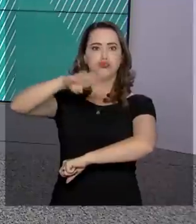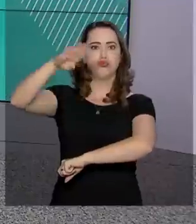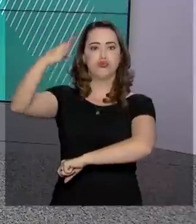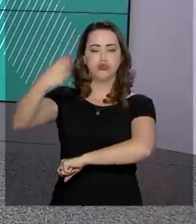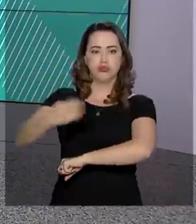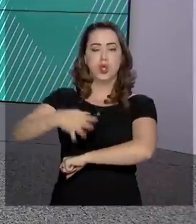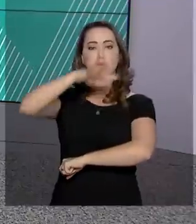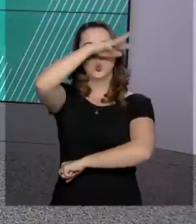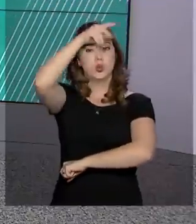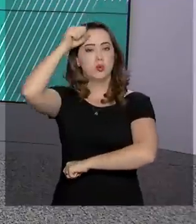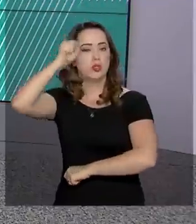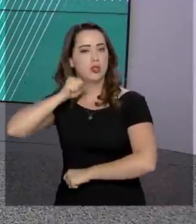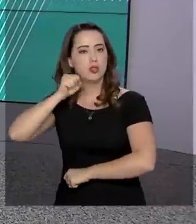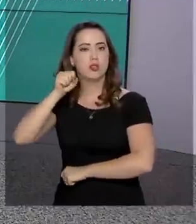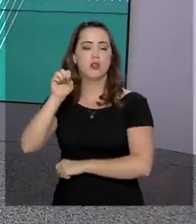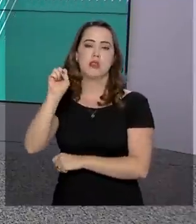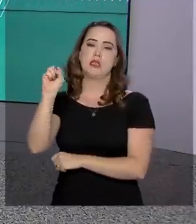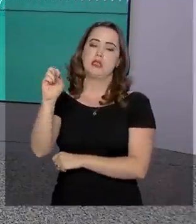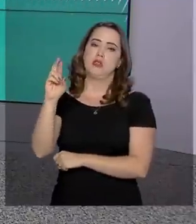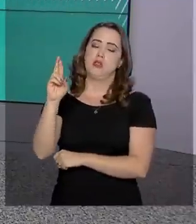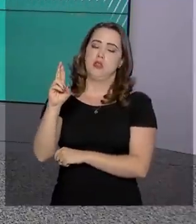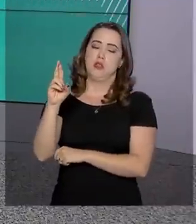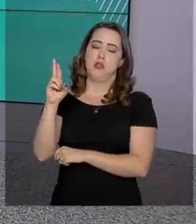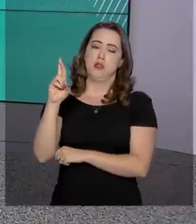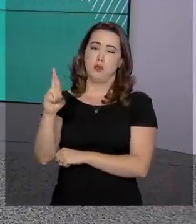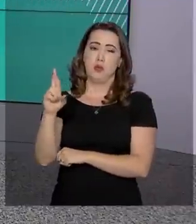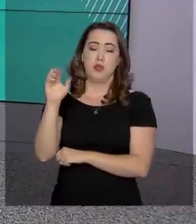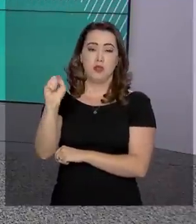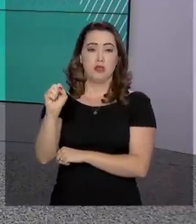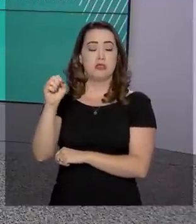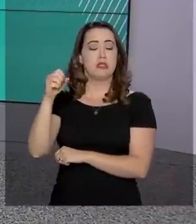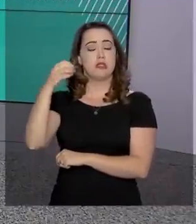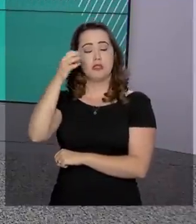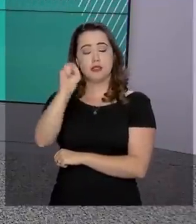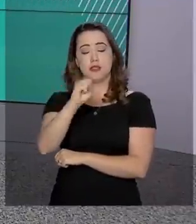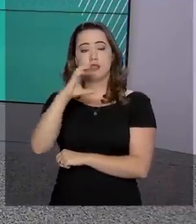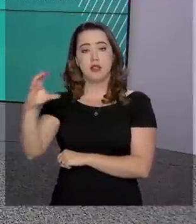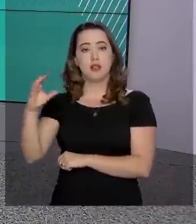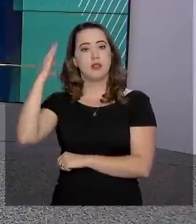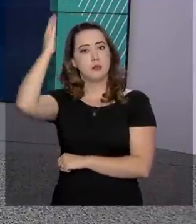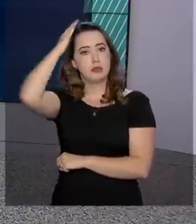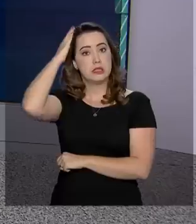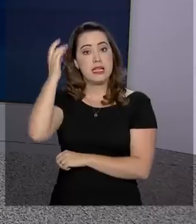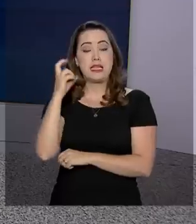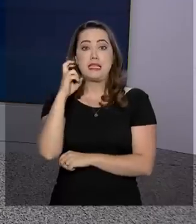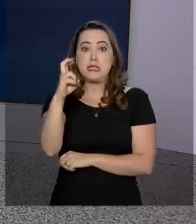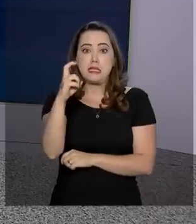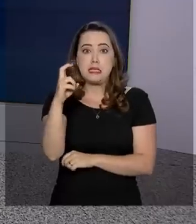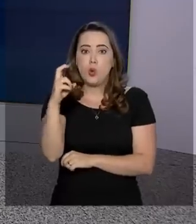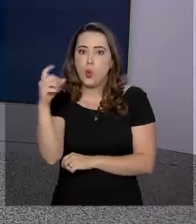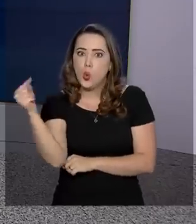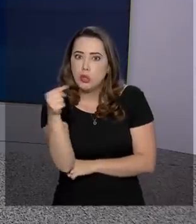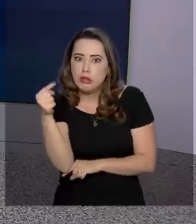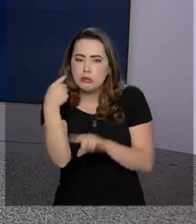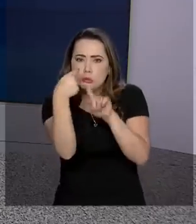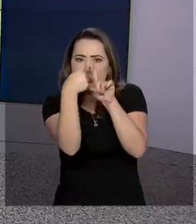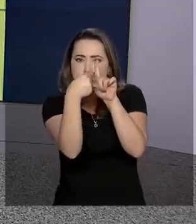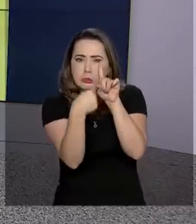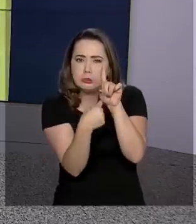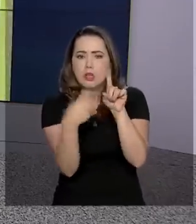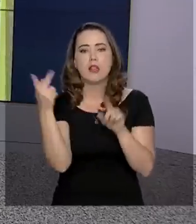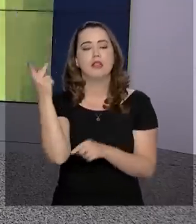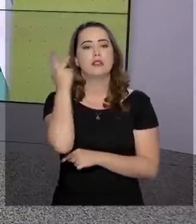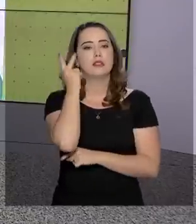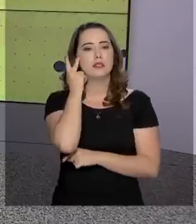Sul, Santa Catarina e Paraná, com temperaturas em torno de 5 graus Celsius negativos. Nos estados de São Paulo, Minas